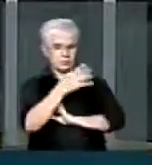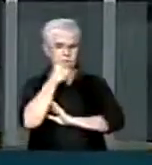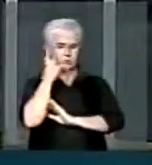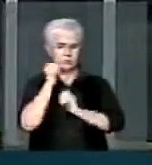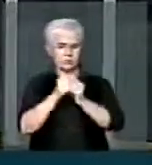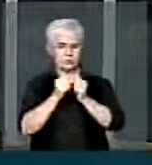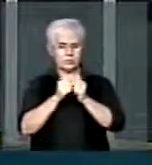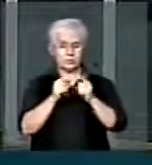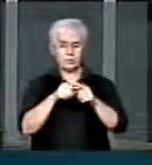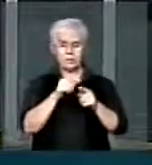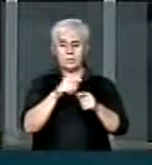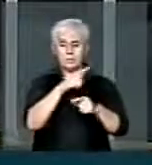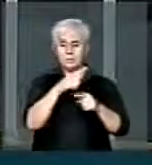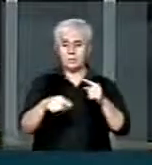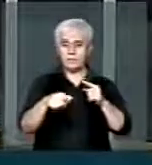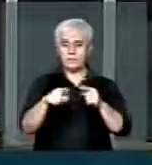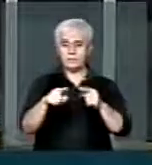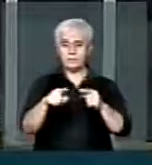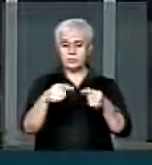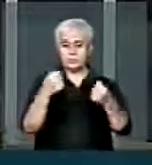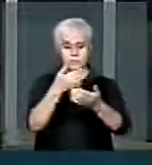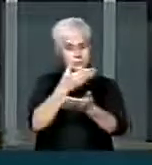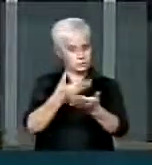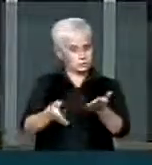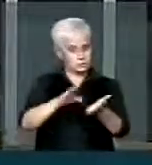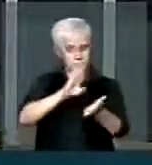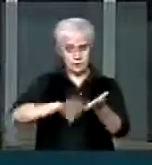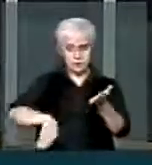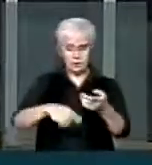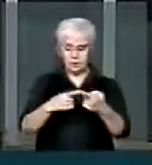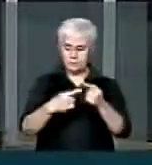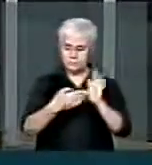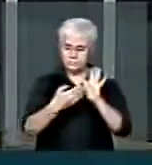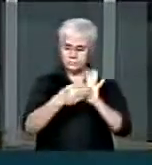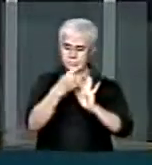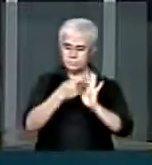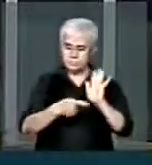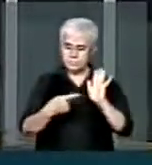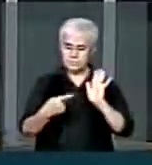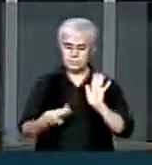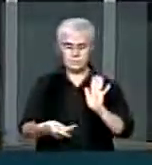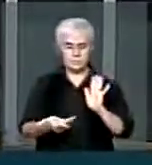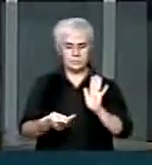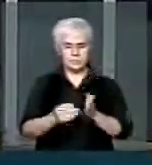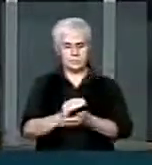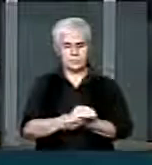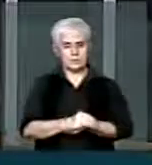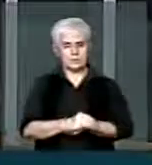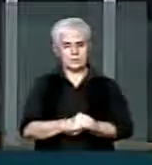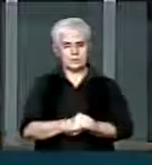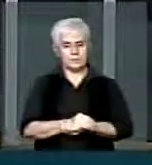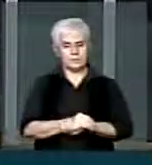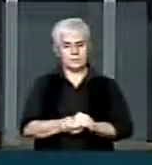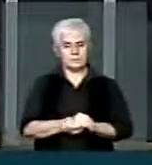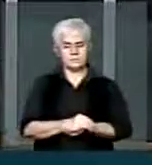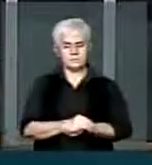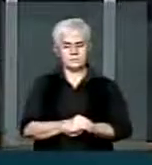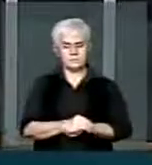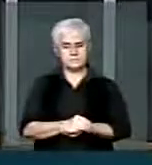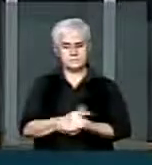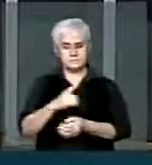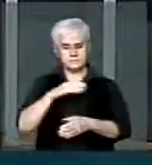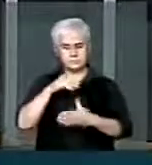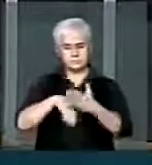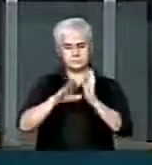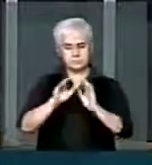derrubar o veto. Até porque esse projeto do Mozarildo, que não é bom, igual ao outro, que foi